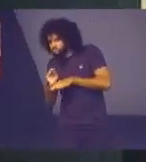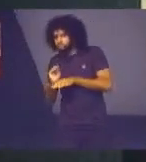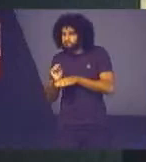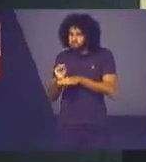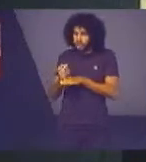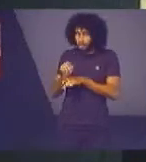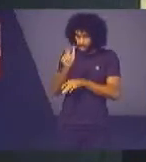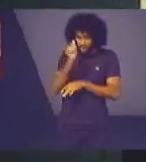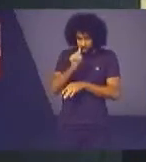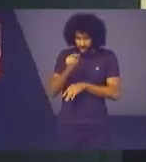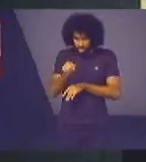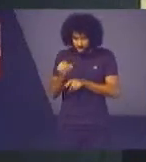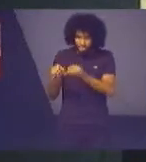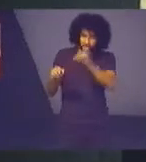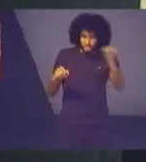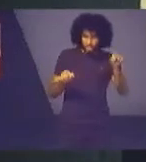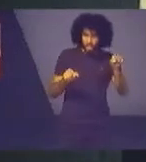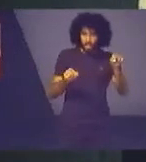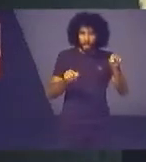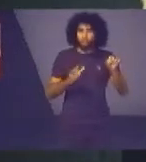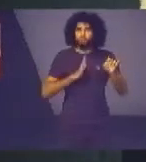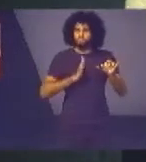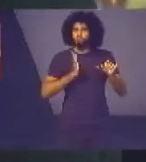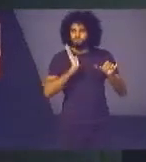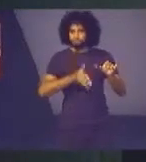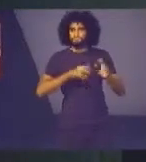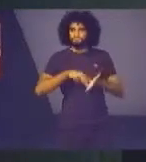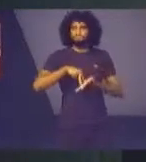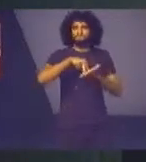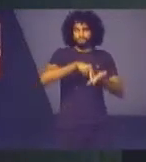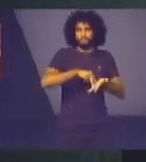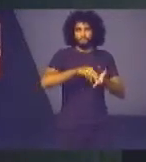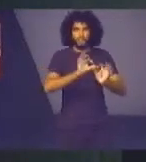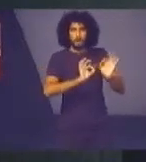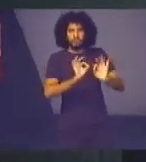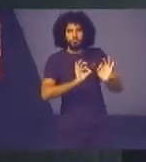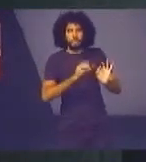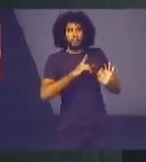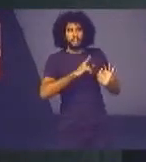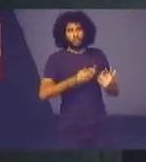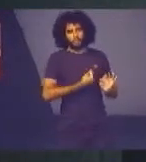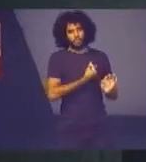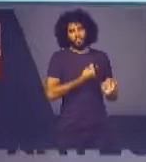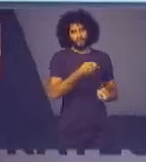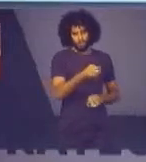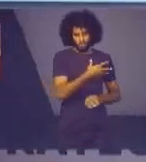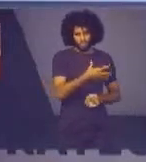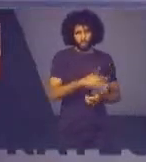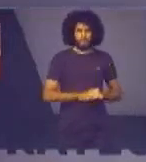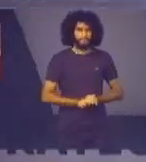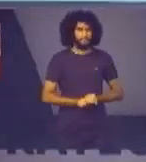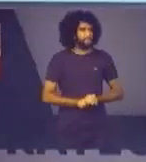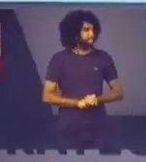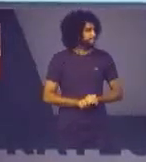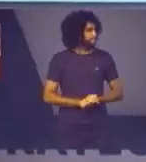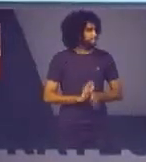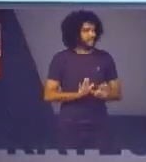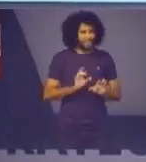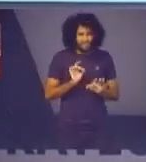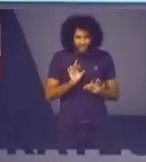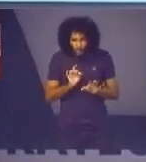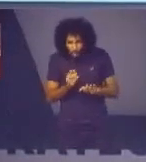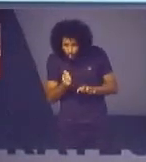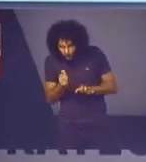preparadas para enfrentar uma nova vida a próxima já estou terminando gente